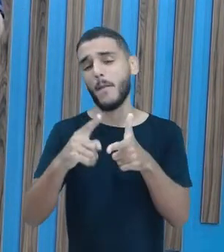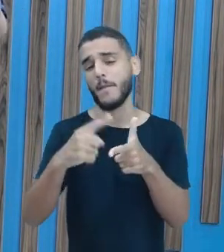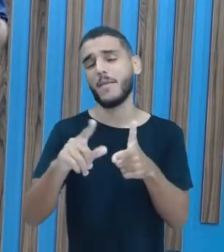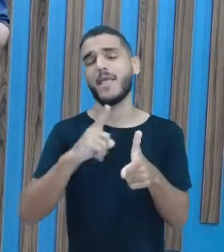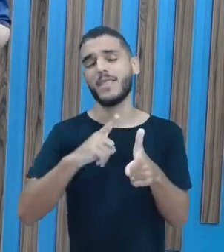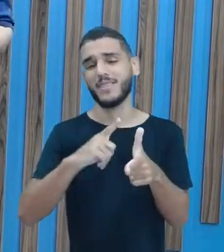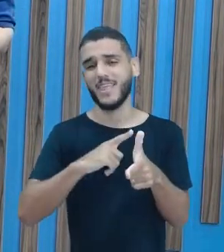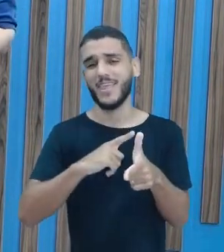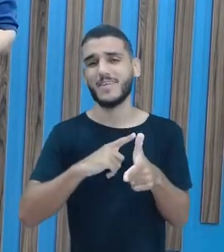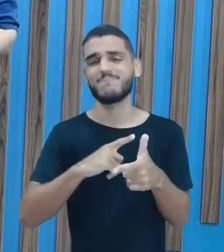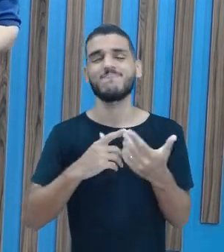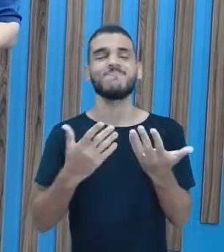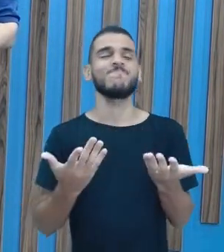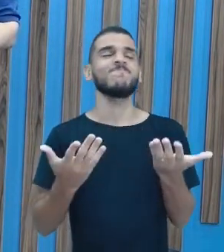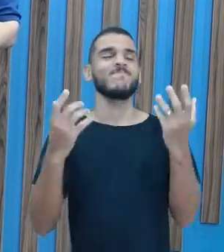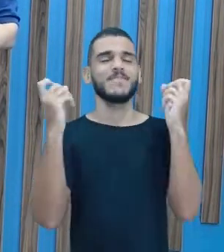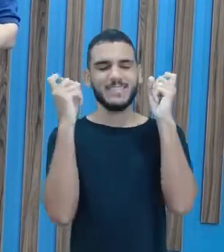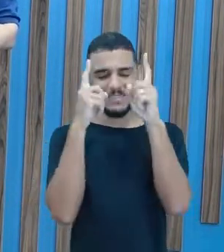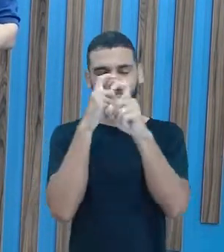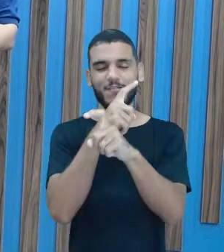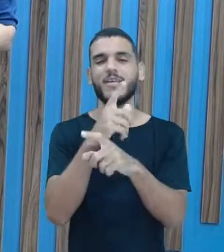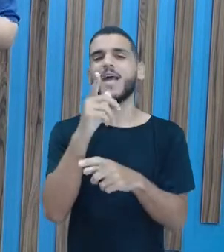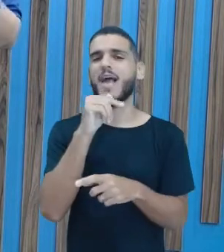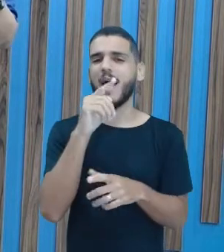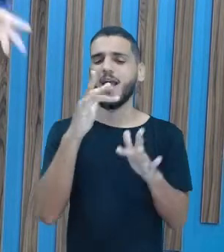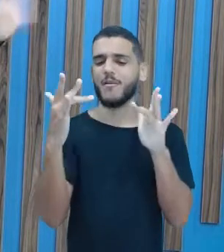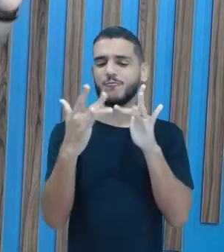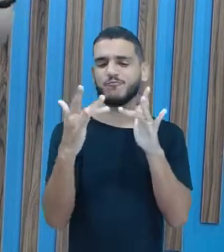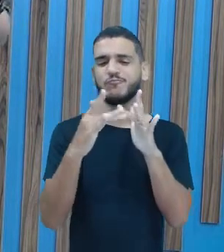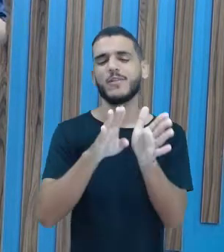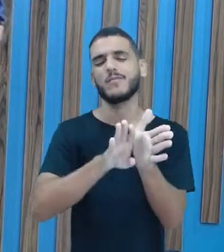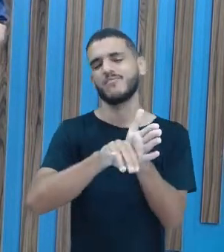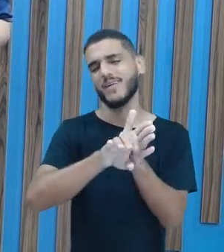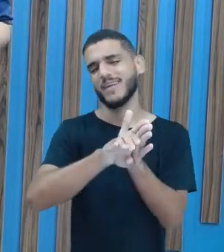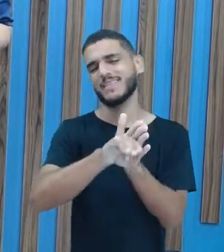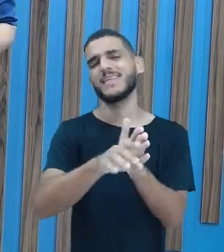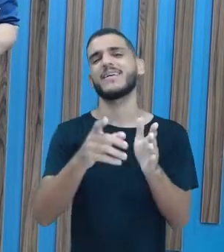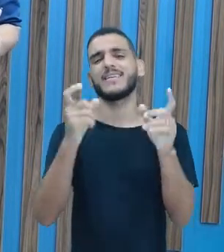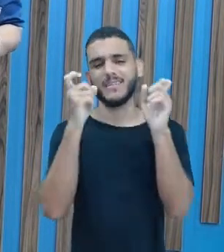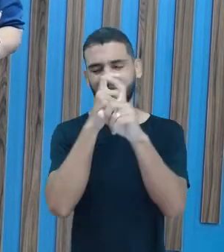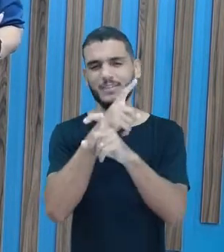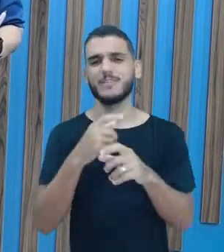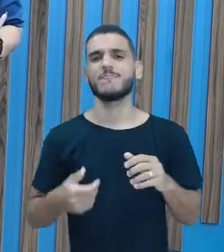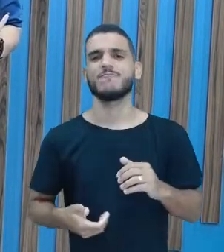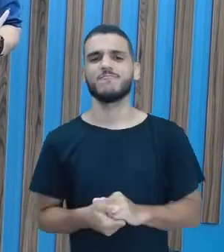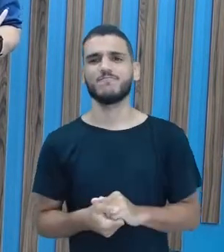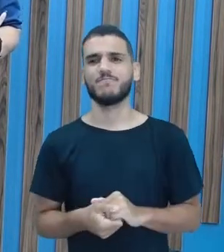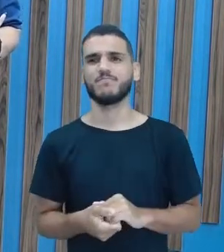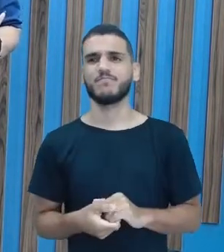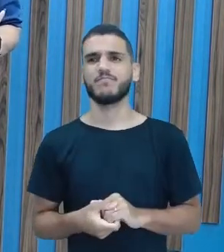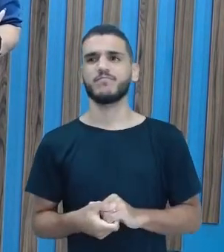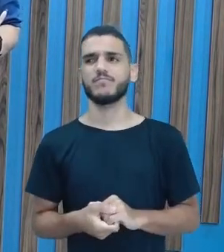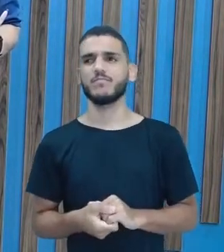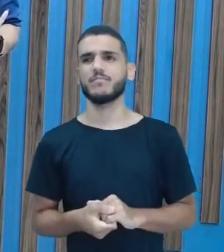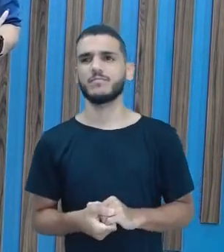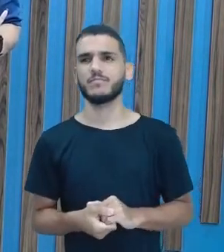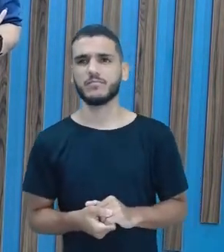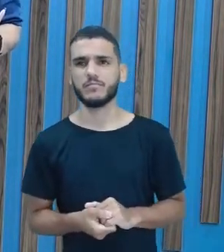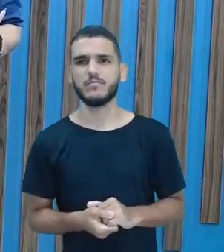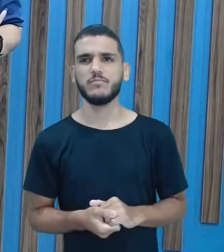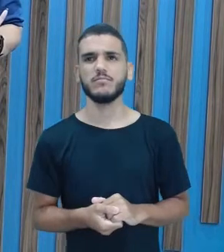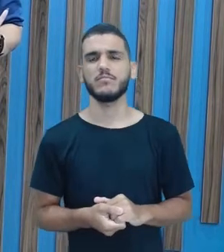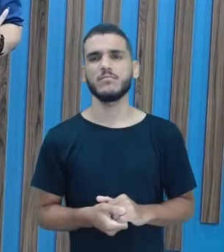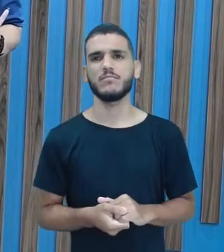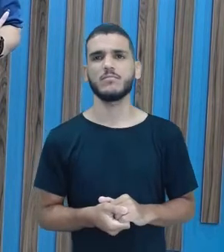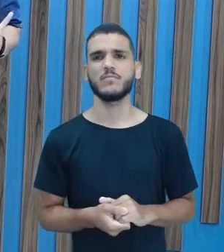um cano, alguma coisa, a água pode terminar sendo contaminada no meio do caminho, tá certo? Então, vamos seguir